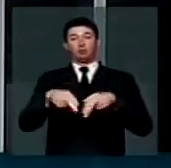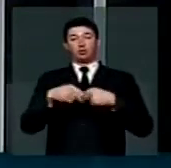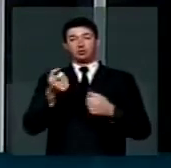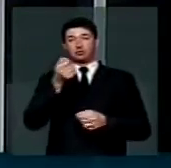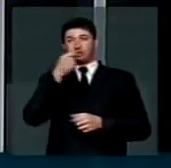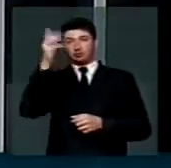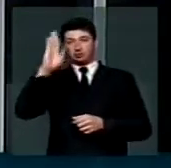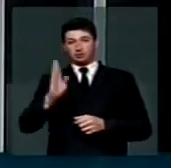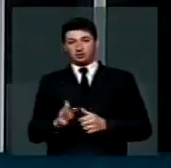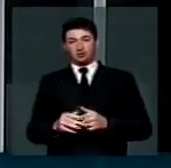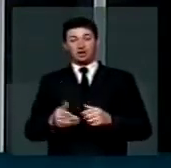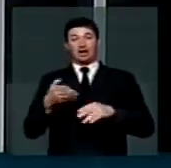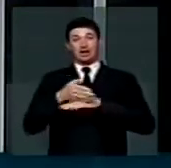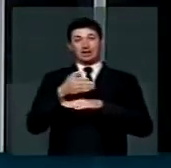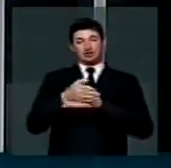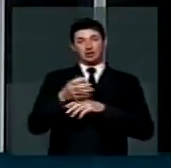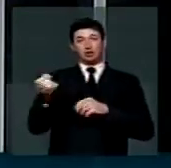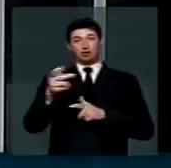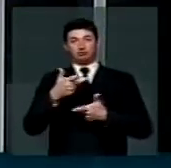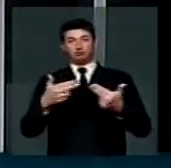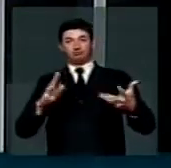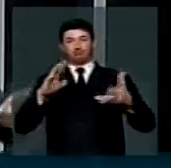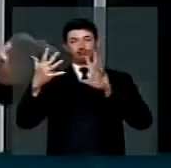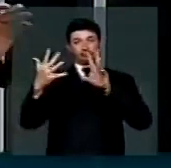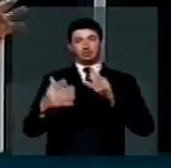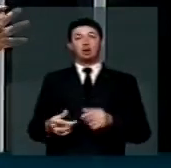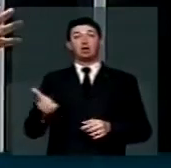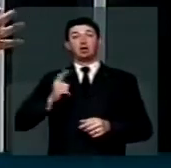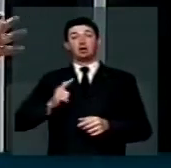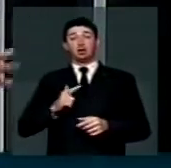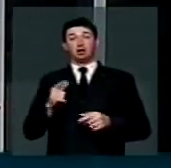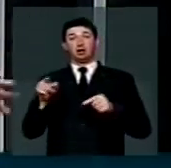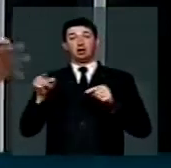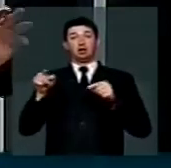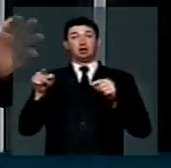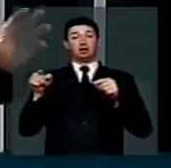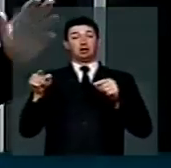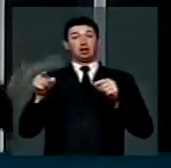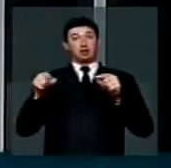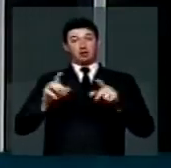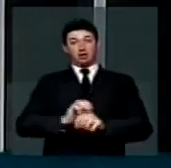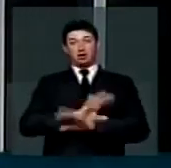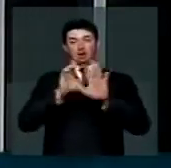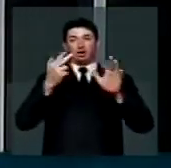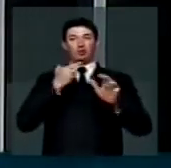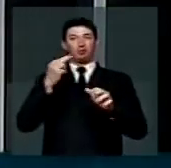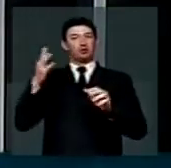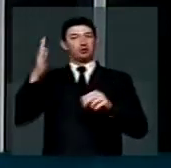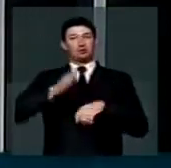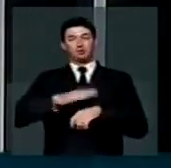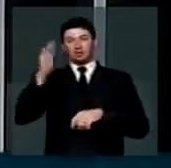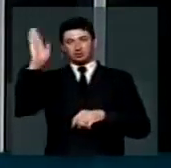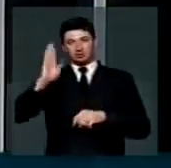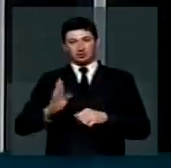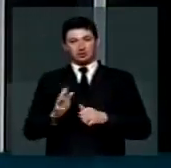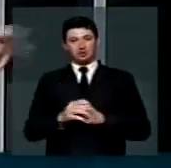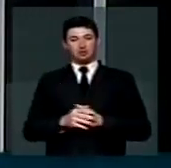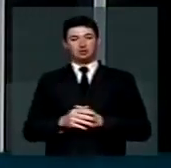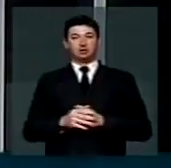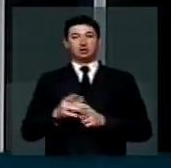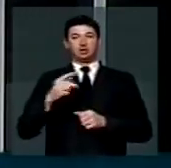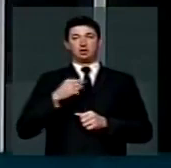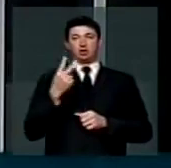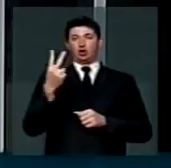nacional sobre medicamentos no Brasil, acesso e inovação. Ficou claro lá que nós não podemos ter mais no nosso